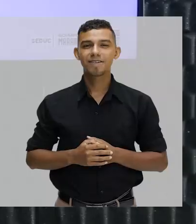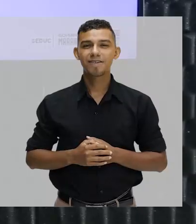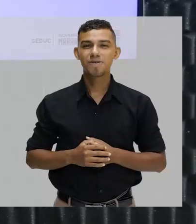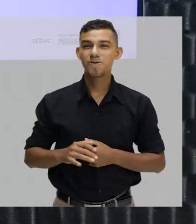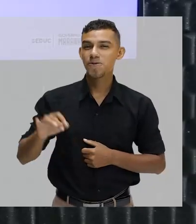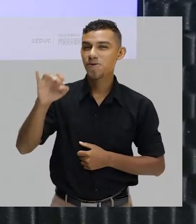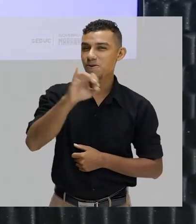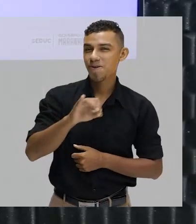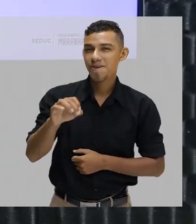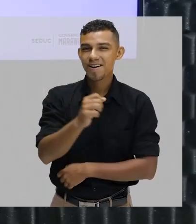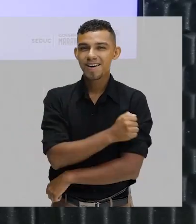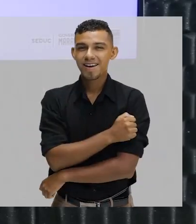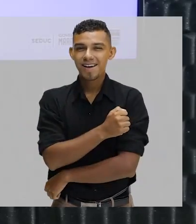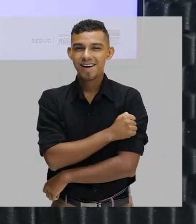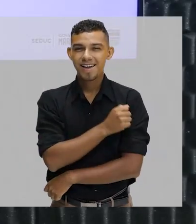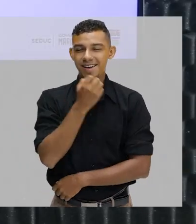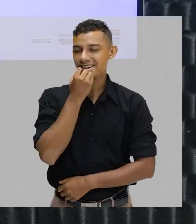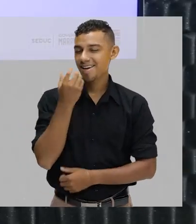Olá pessoal,